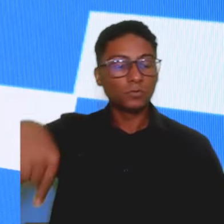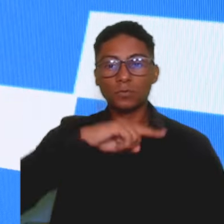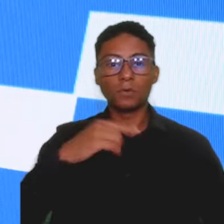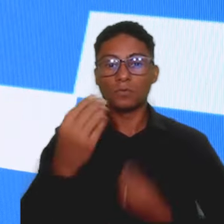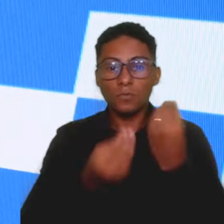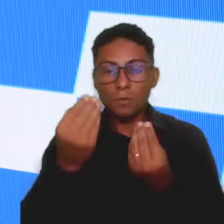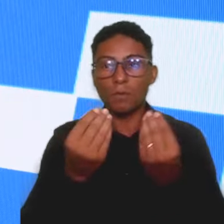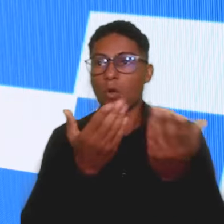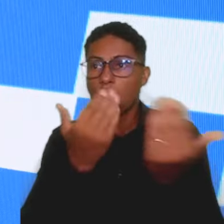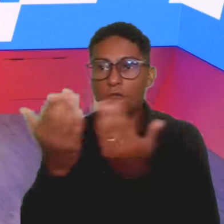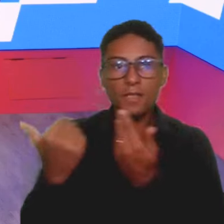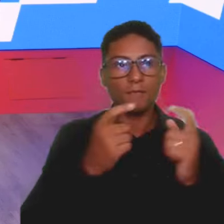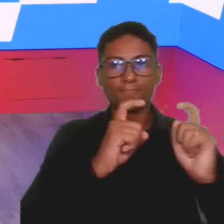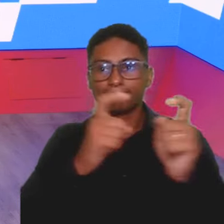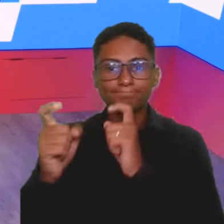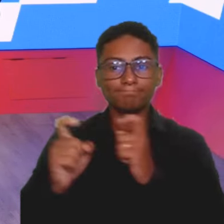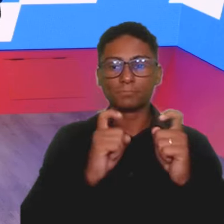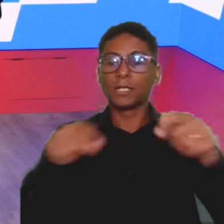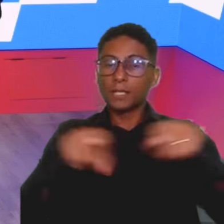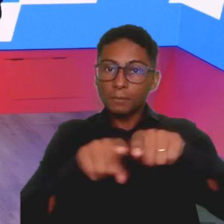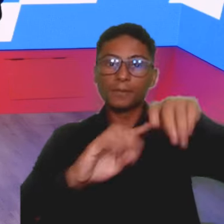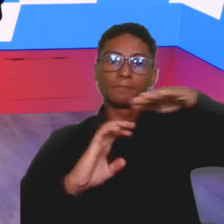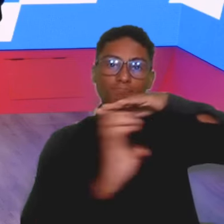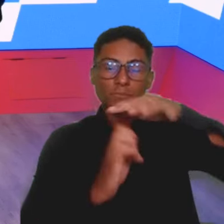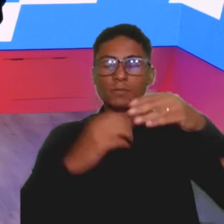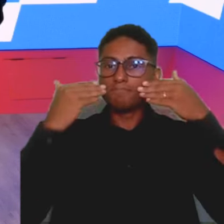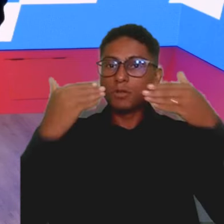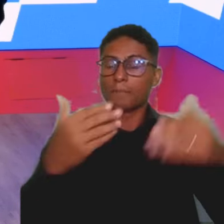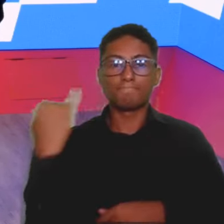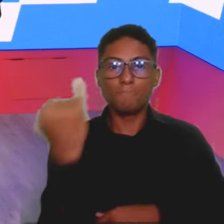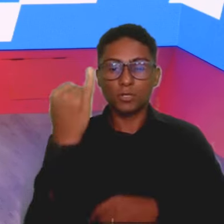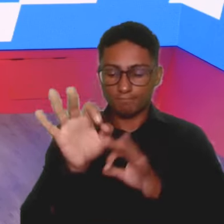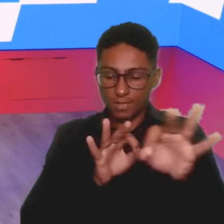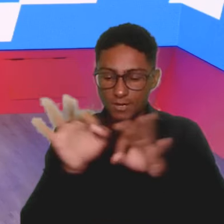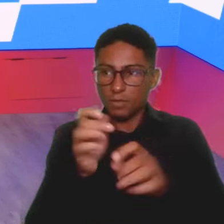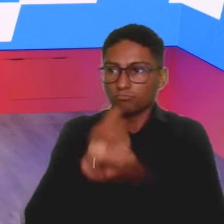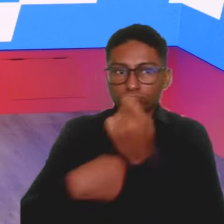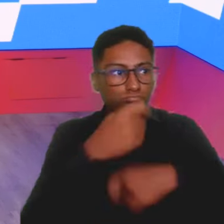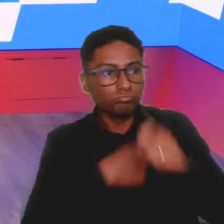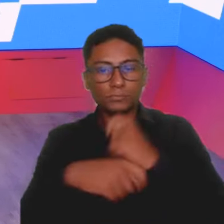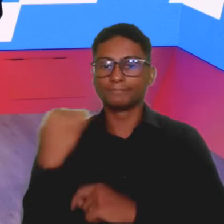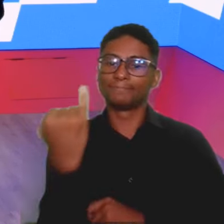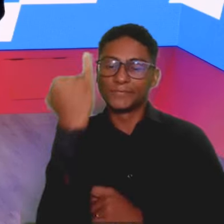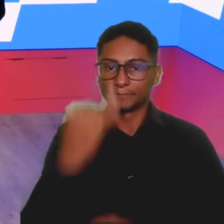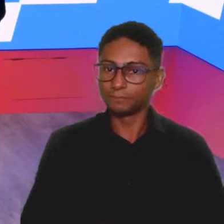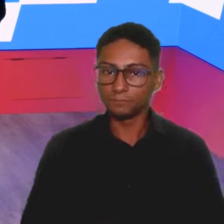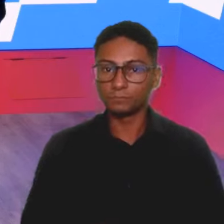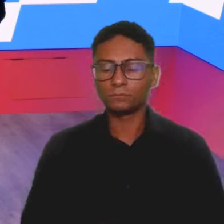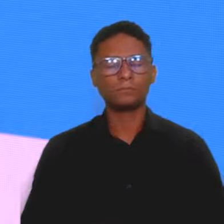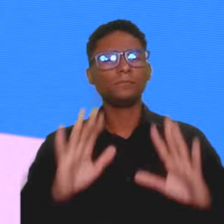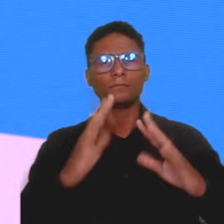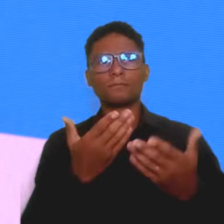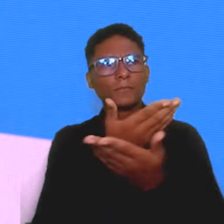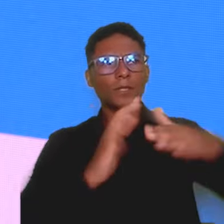possamos conversar sobre isso e mostrar para as empresas a importância do planejamento financeiro. Agora, para os